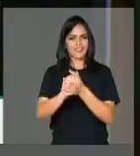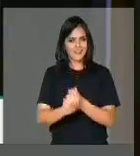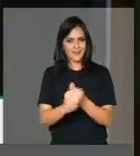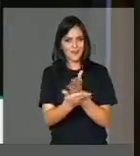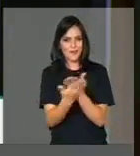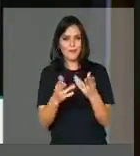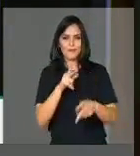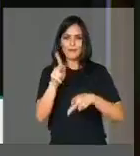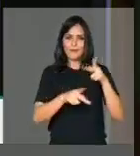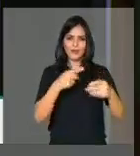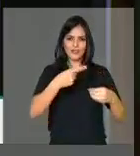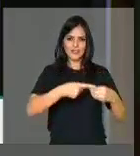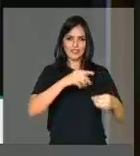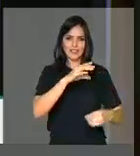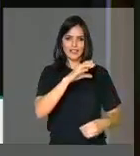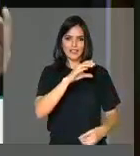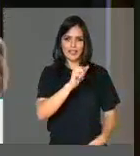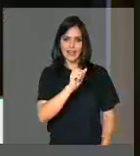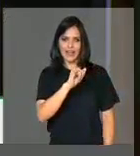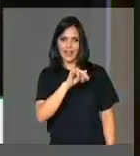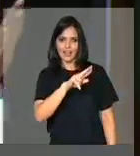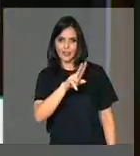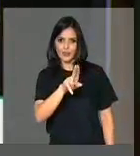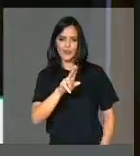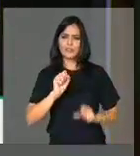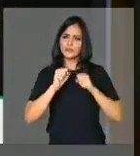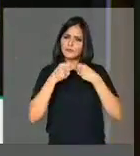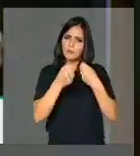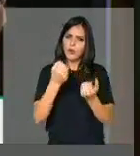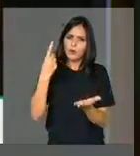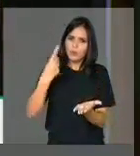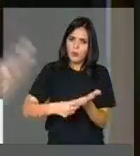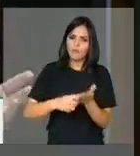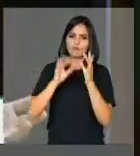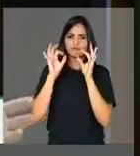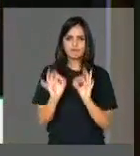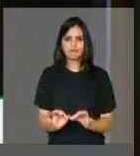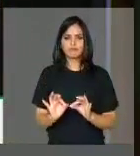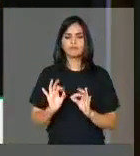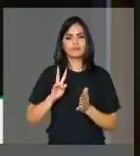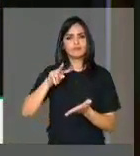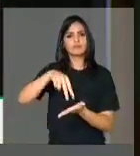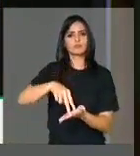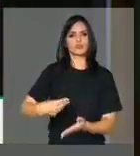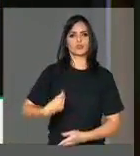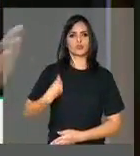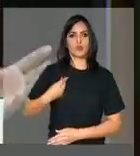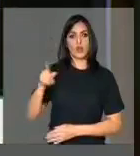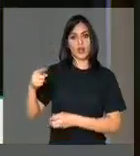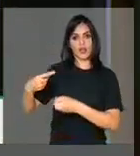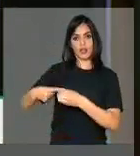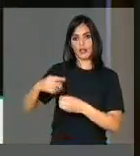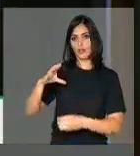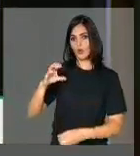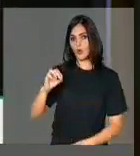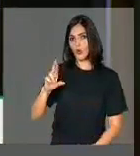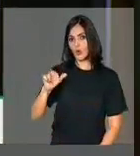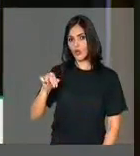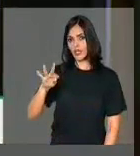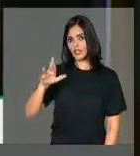de Cairu e dizer do nosso esforço, do nosso compromisso de estarmos juntos em Correntina e em